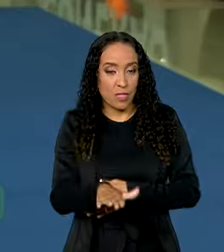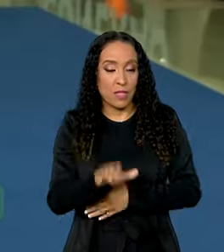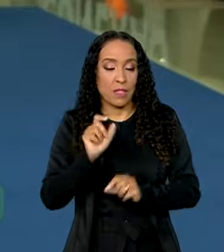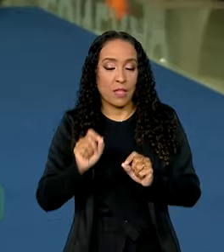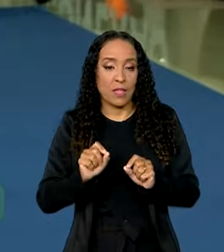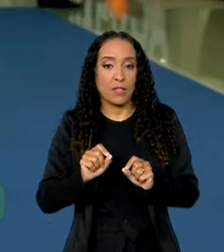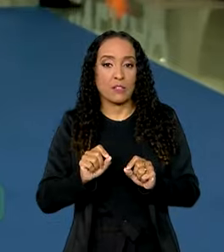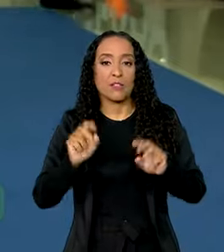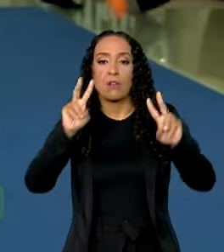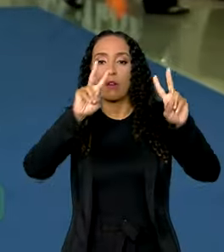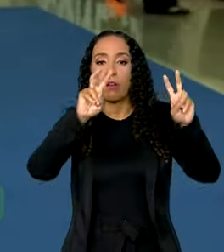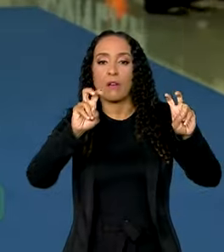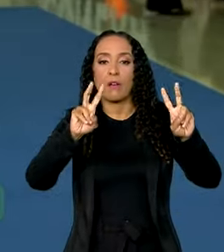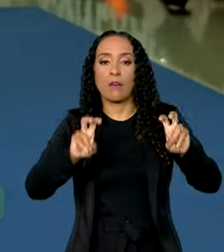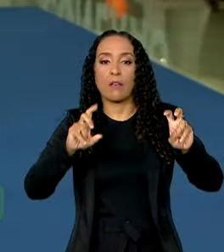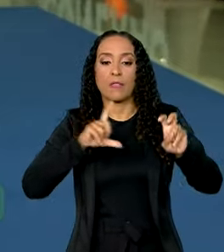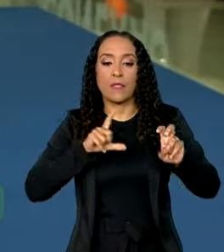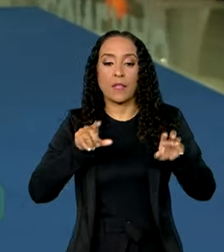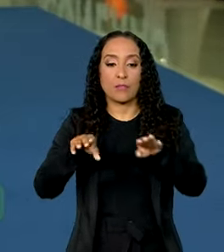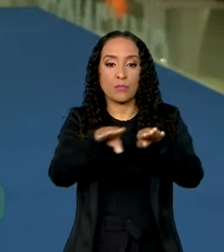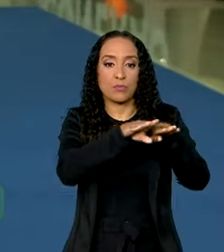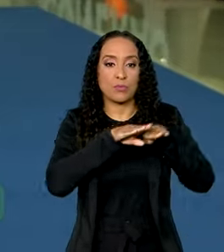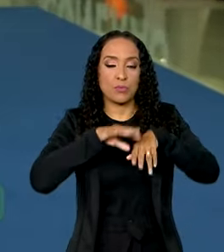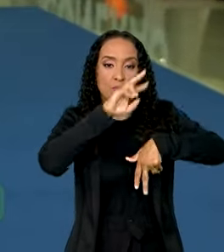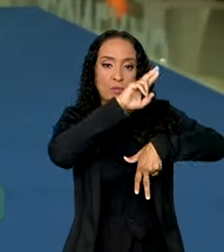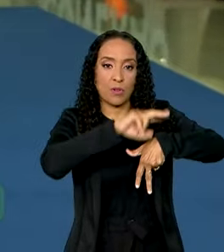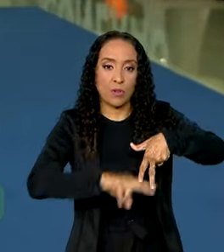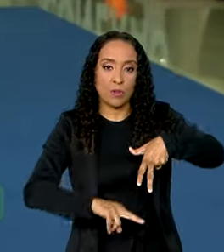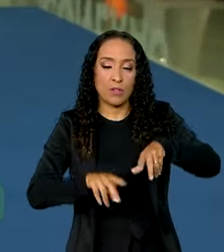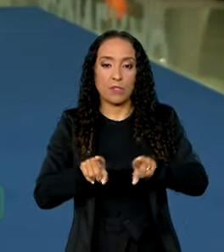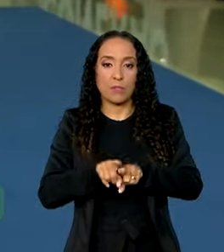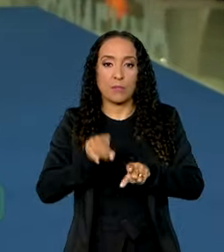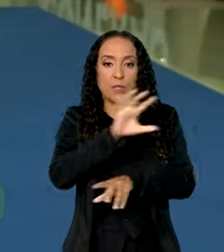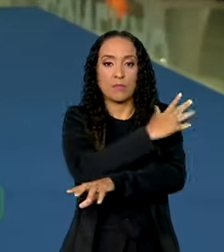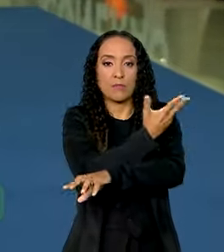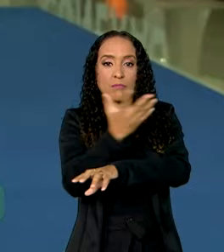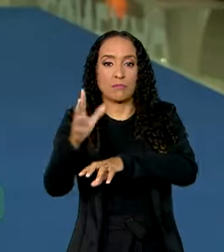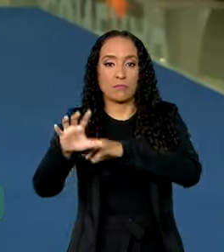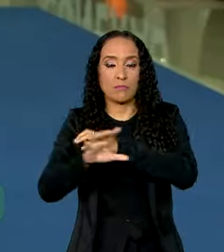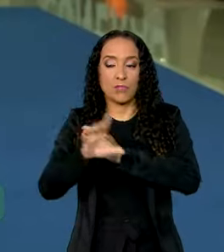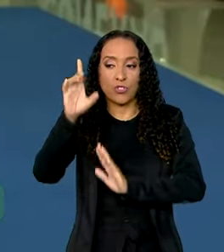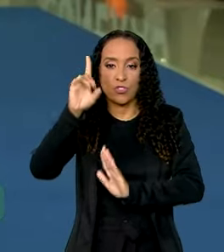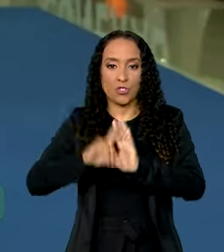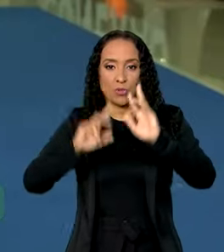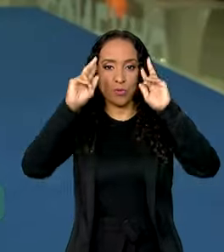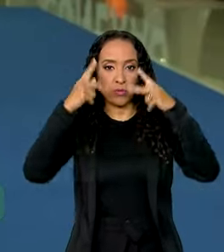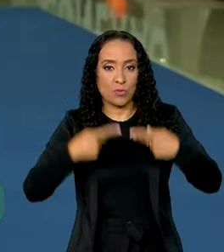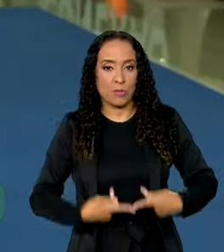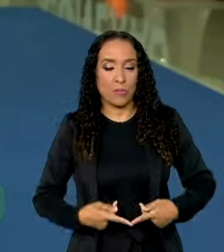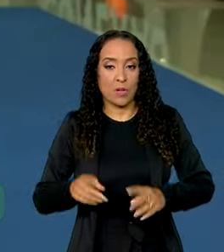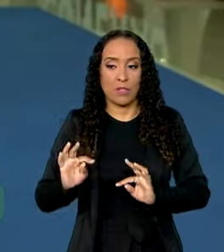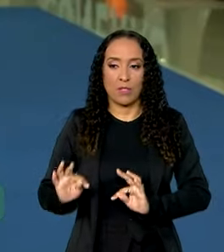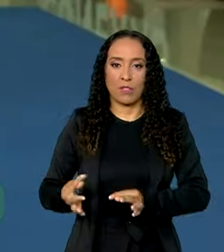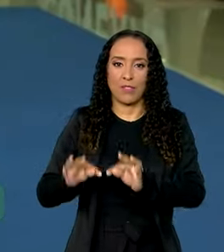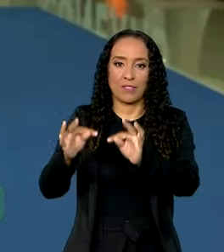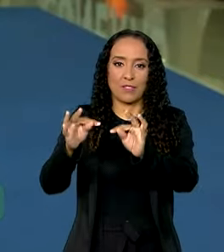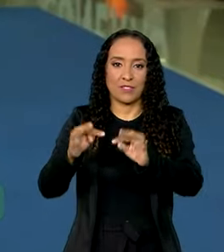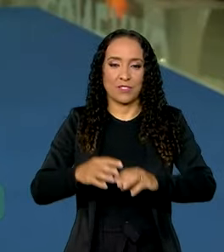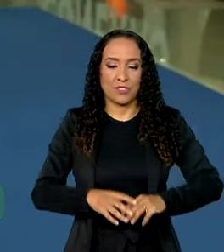entre os temas estão equidade de gênero, meio ambiente, direitos humanos, tecnologia